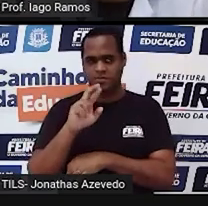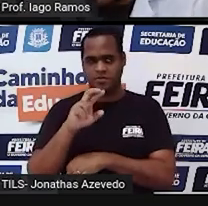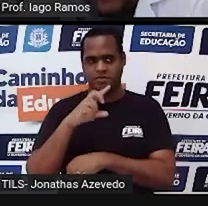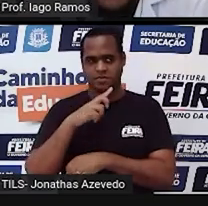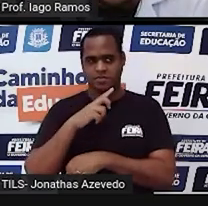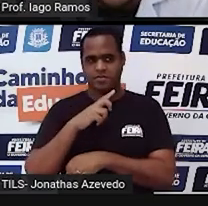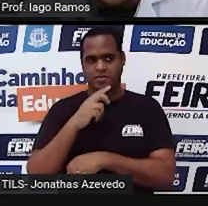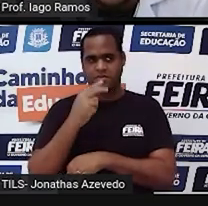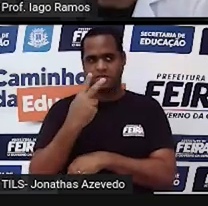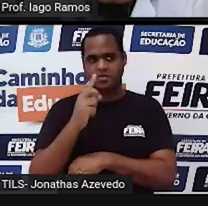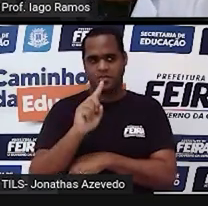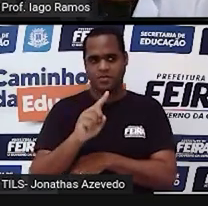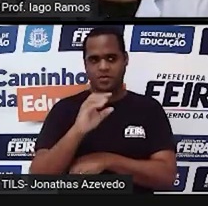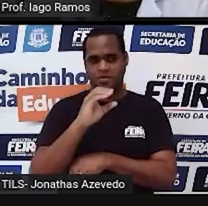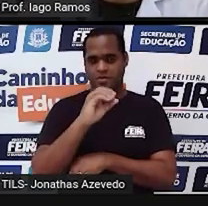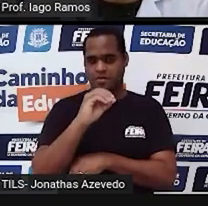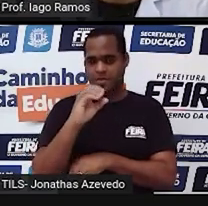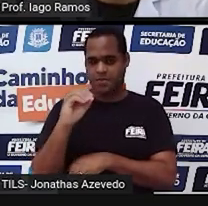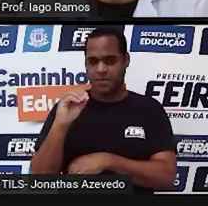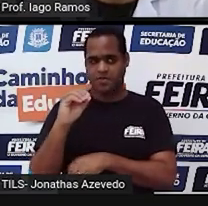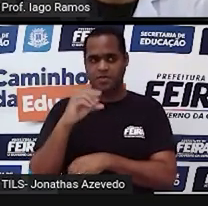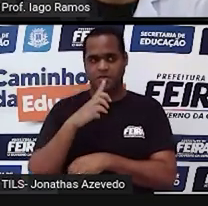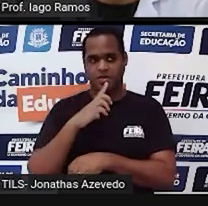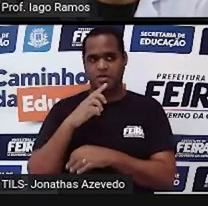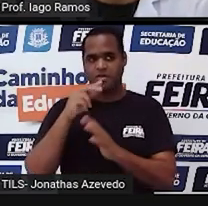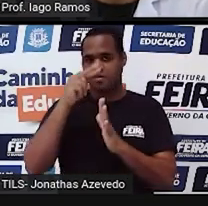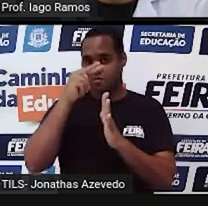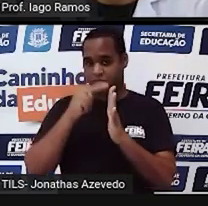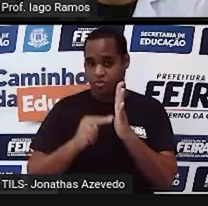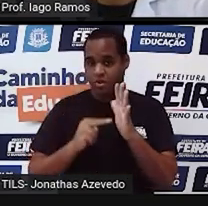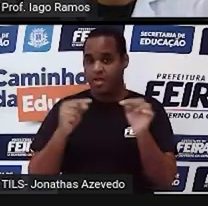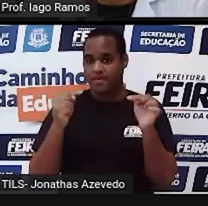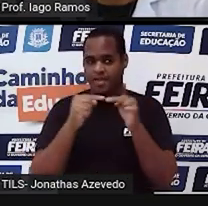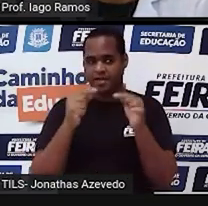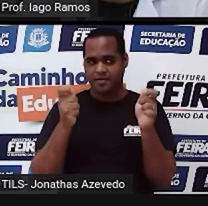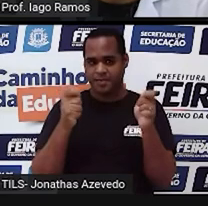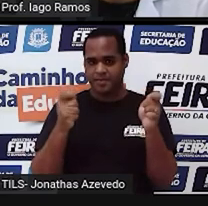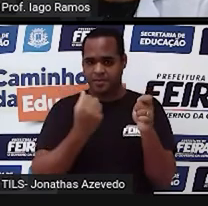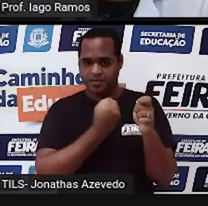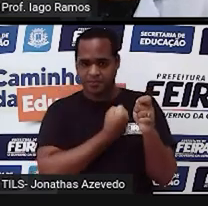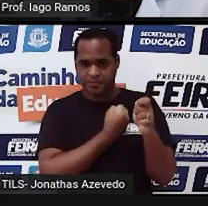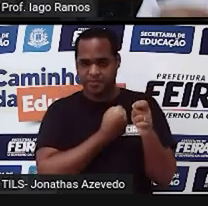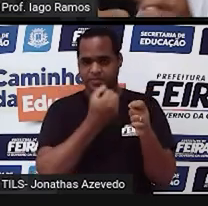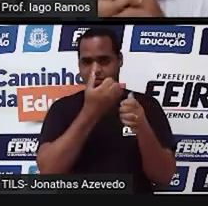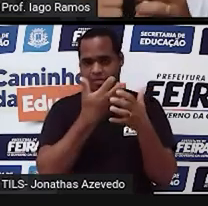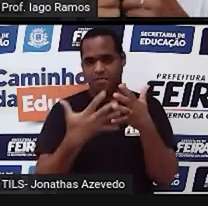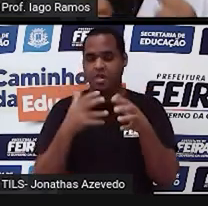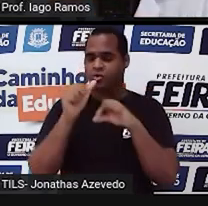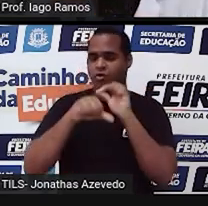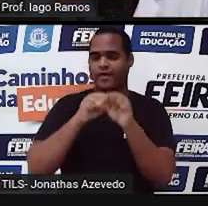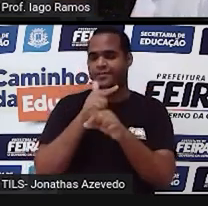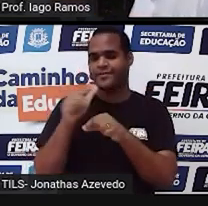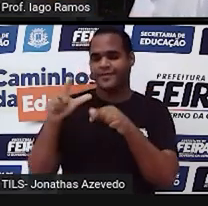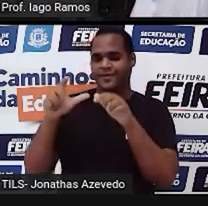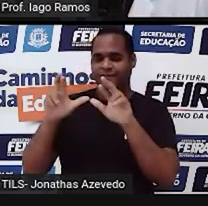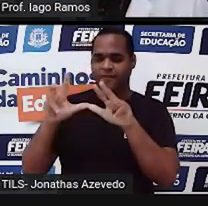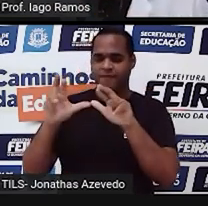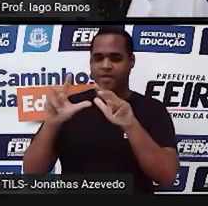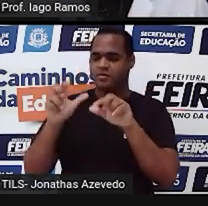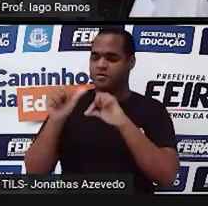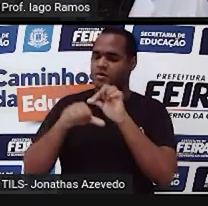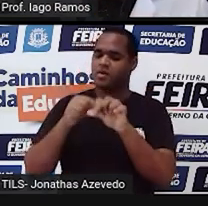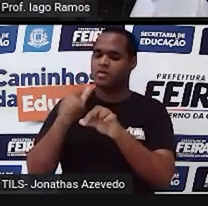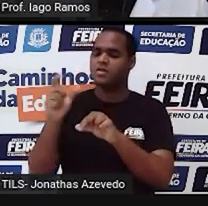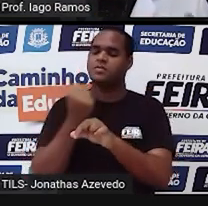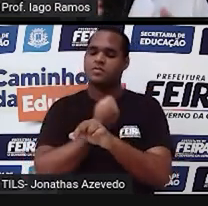.000. Né? Por isso que a gente lê o número 2021. Se a gente troca de lugar esses algarismos